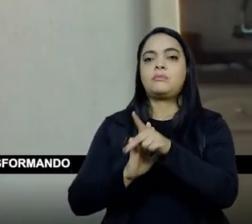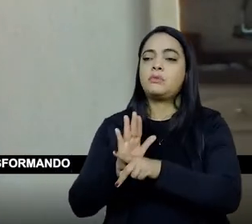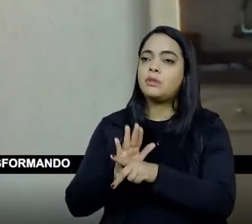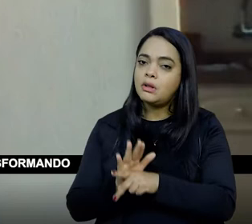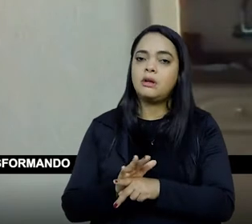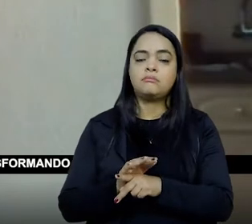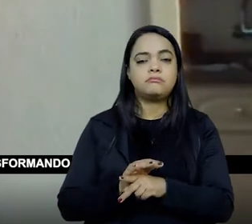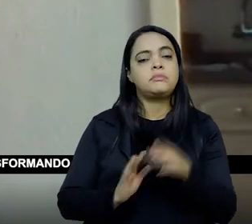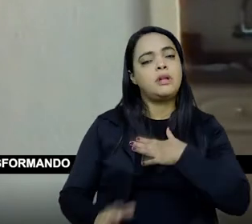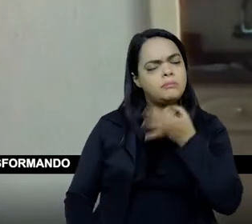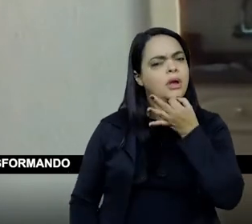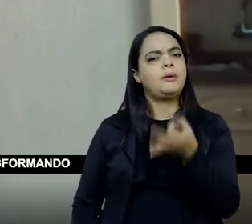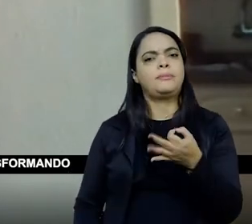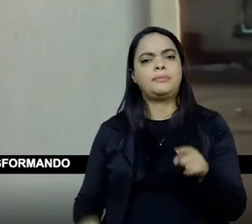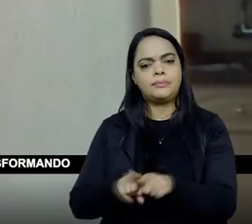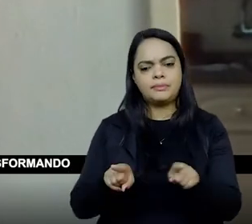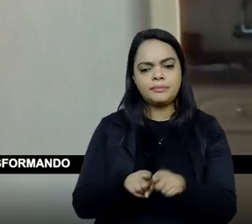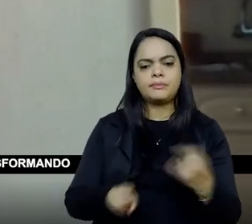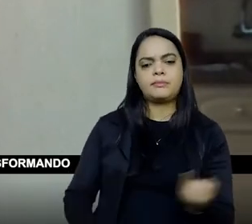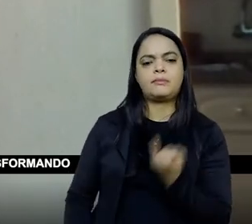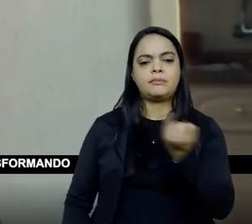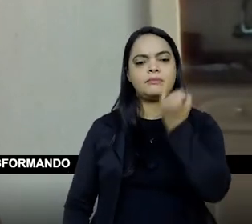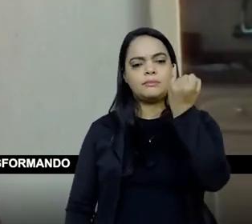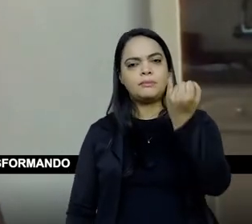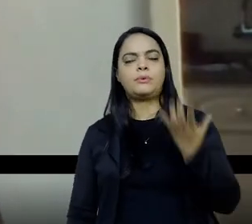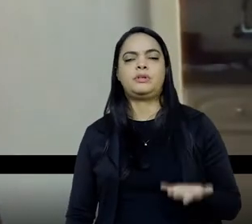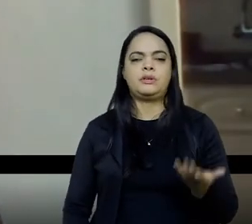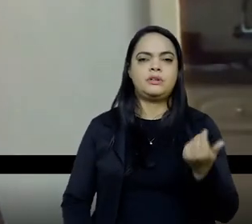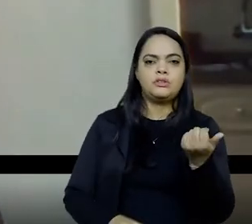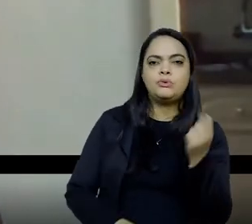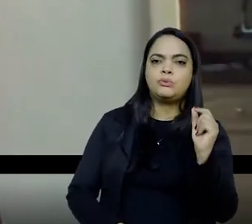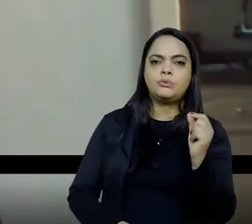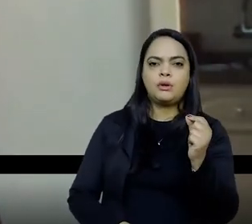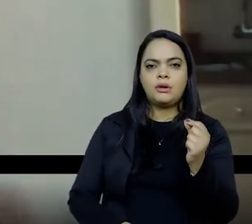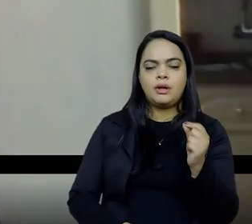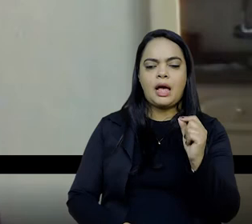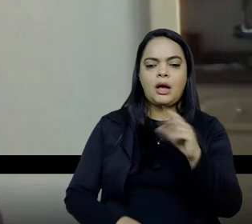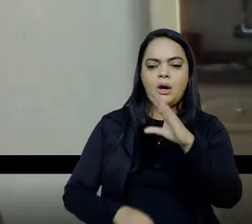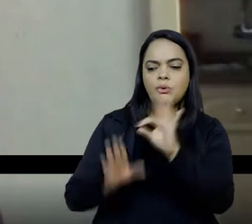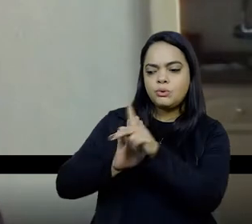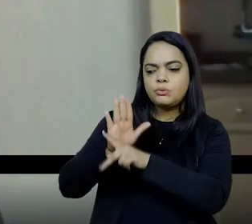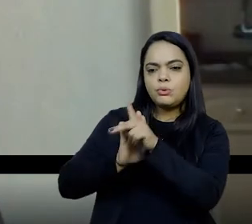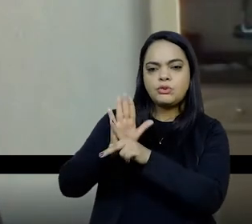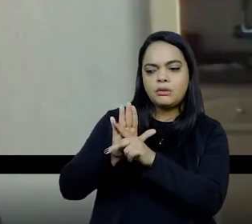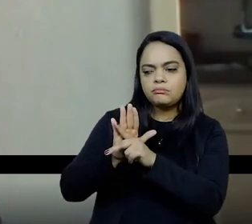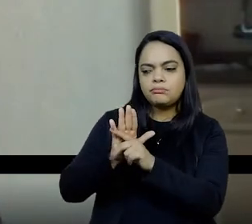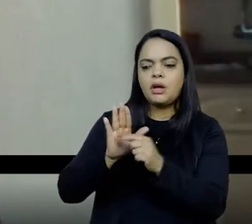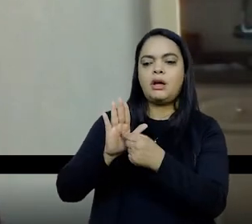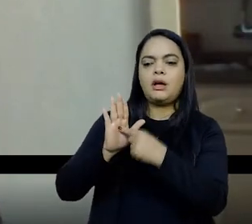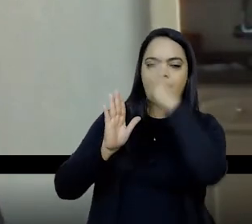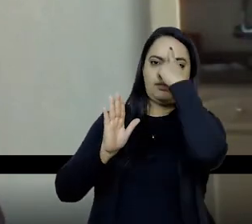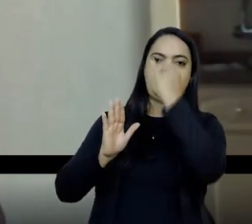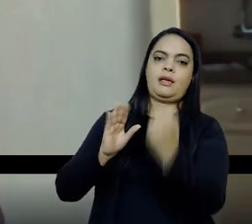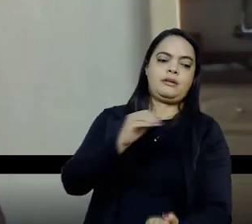ponto, assim, que no processo a gente vai, talvez, transformando esses pontos de menta em novos grupos, né, precisando,